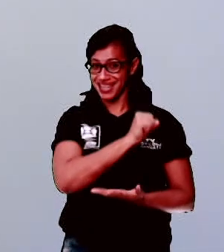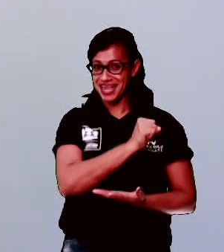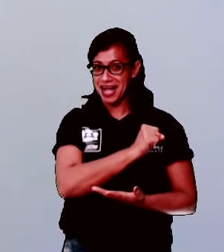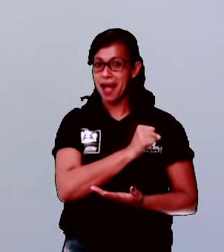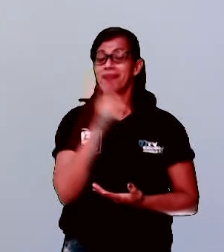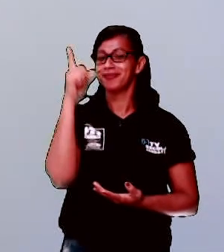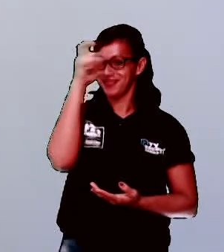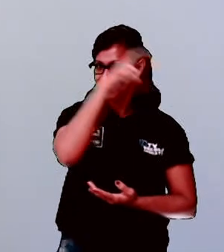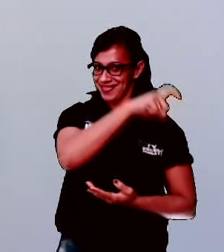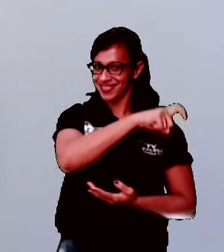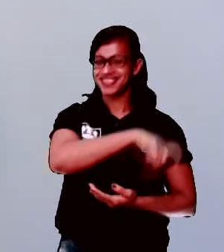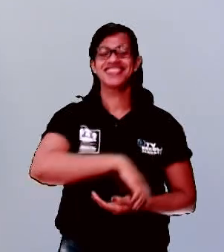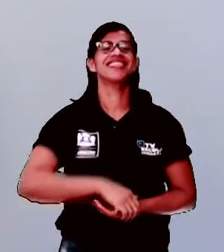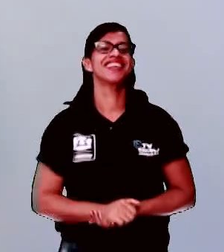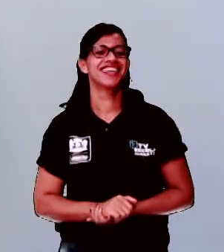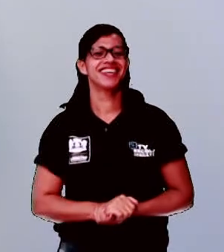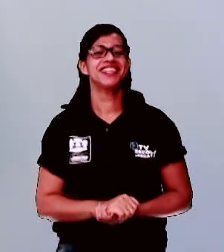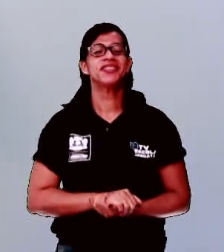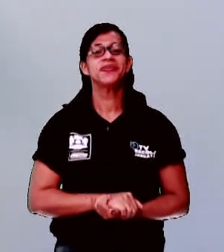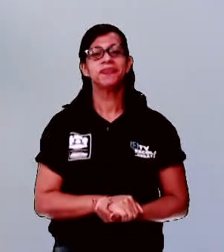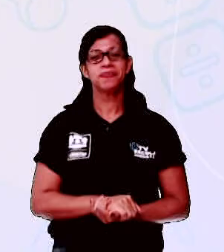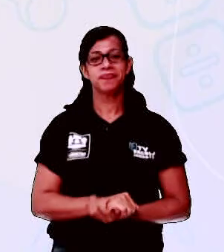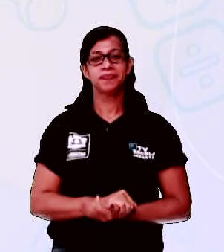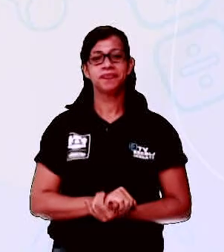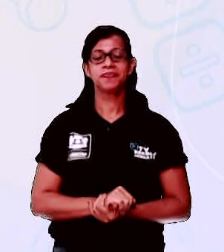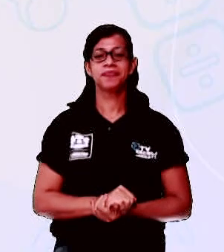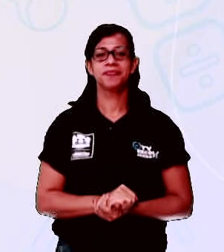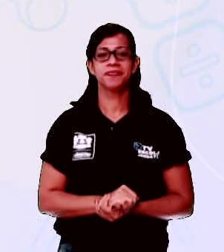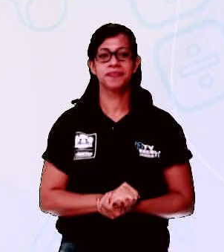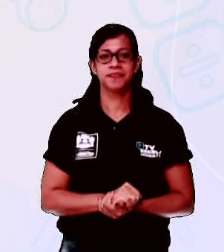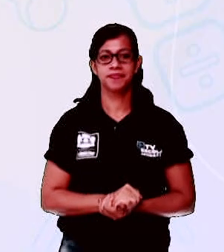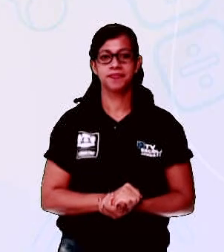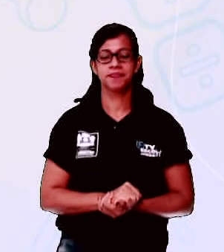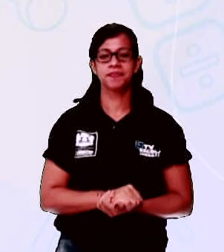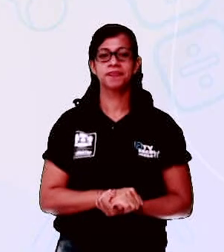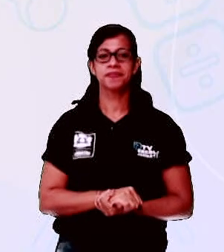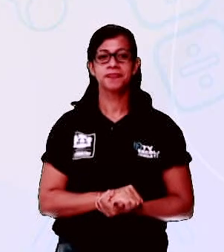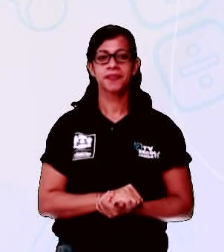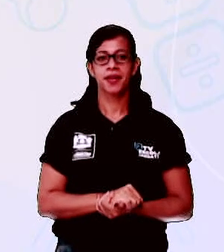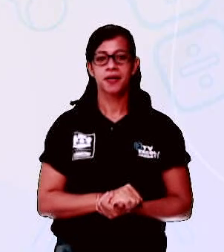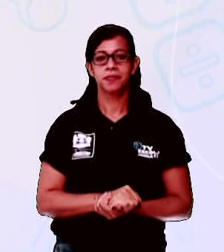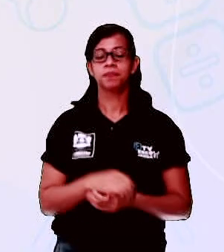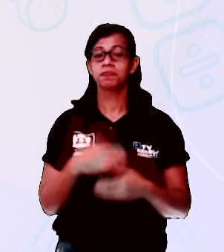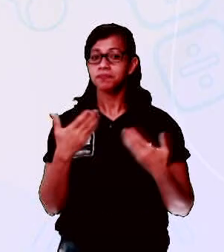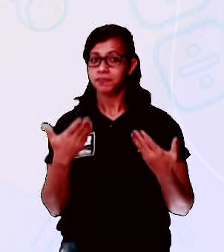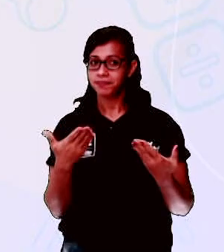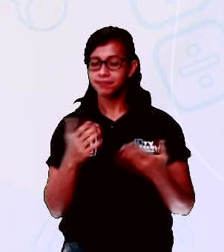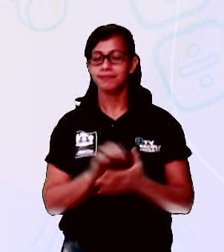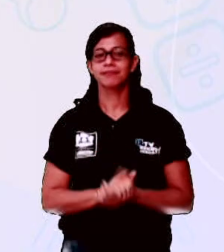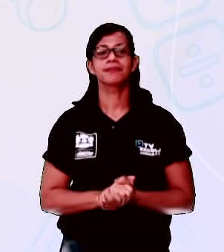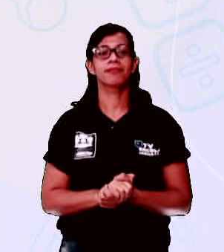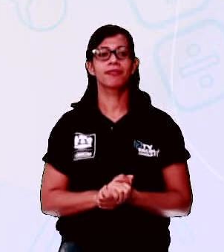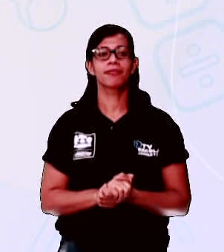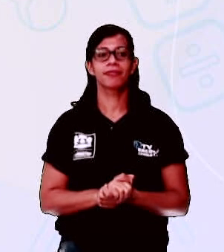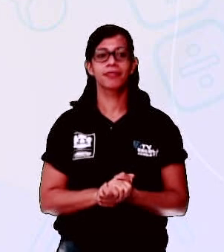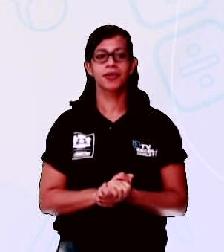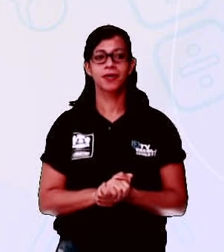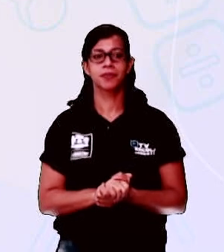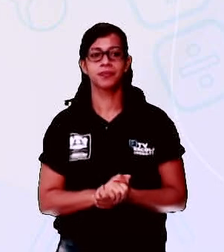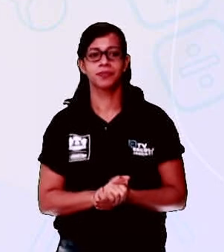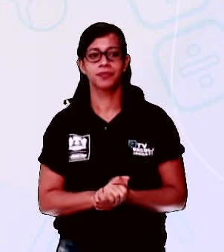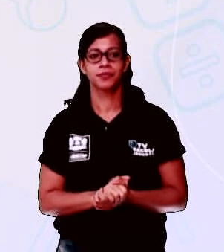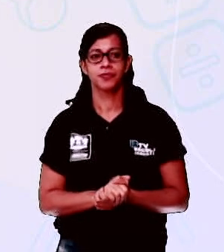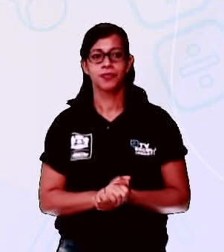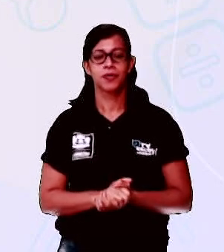Próximo trava-línguas. Olha esse. Em rápido rapto, um rápido